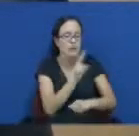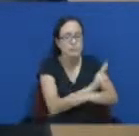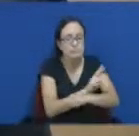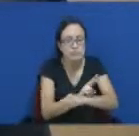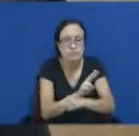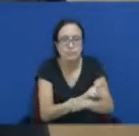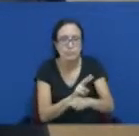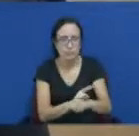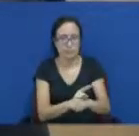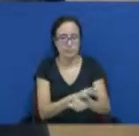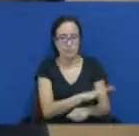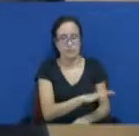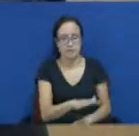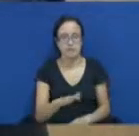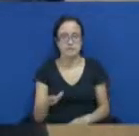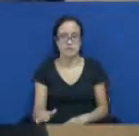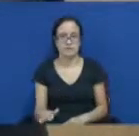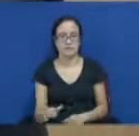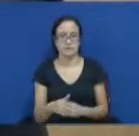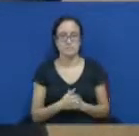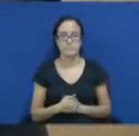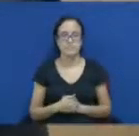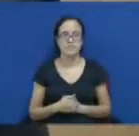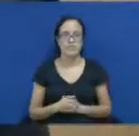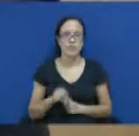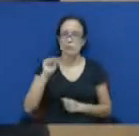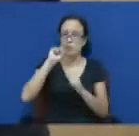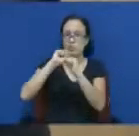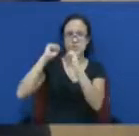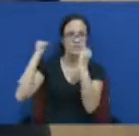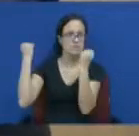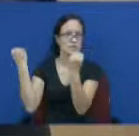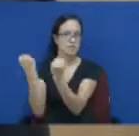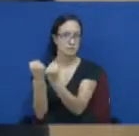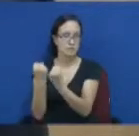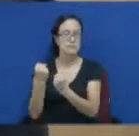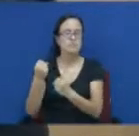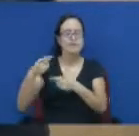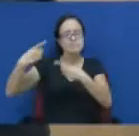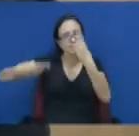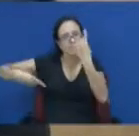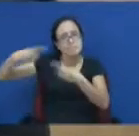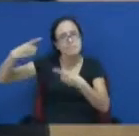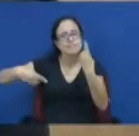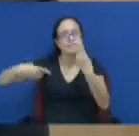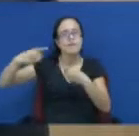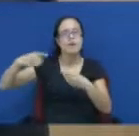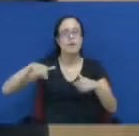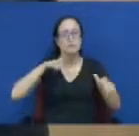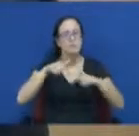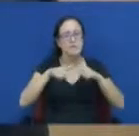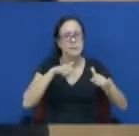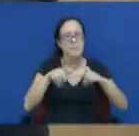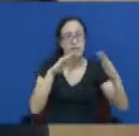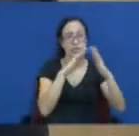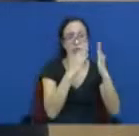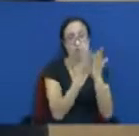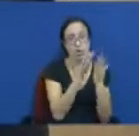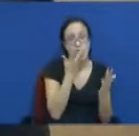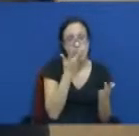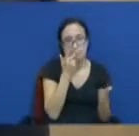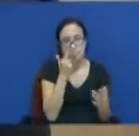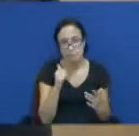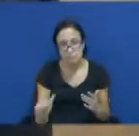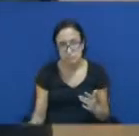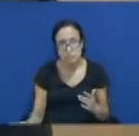tivemos em nosso seminário, assim, discutimos sobre o nosso trabalho em creche. É desgastante, nós não estamos... Estamos